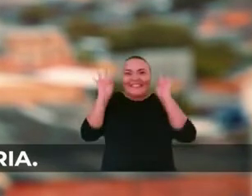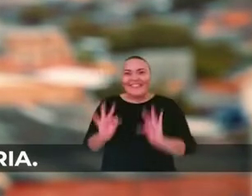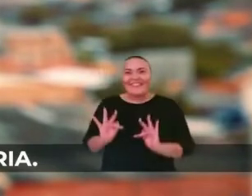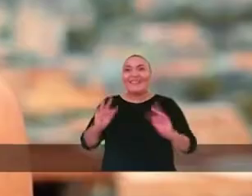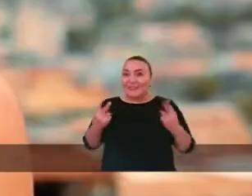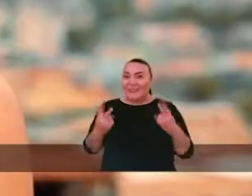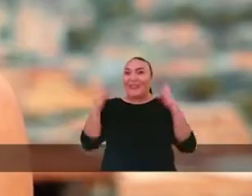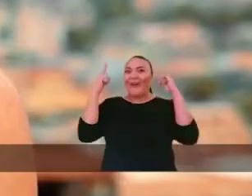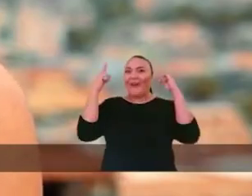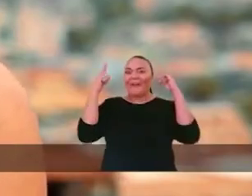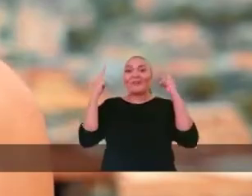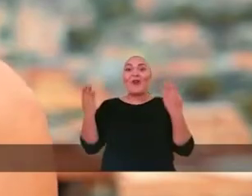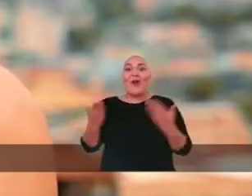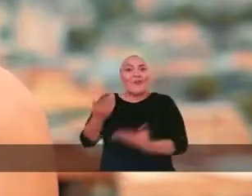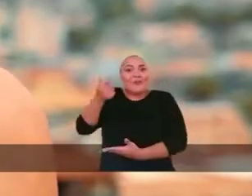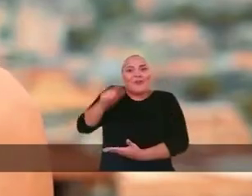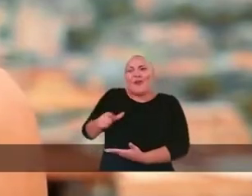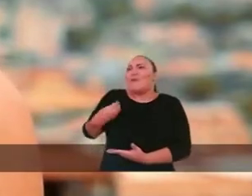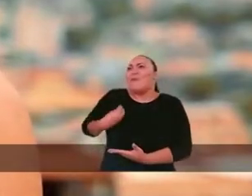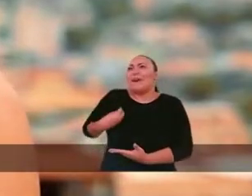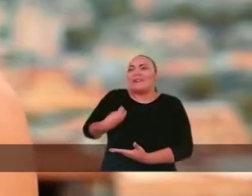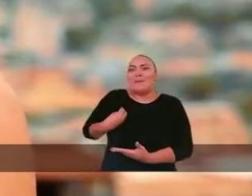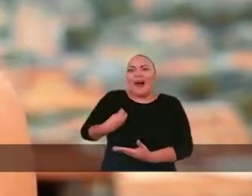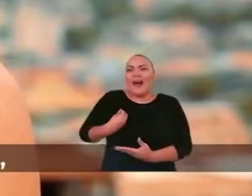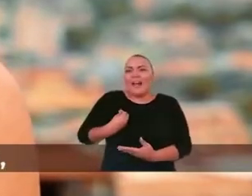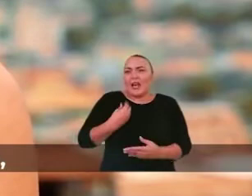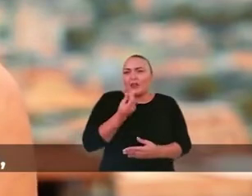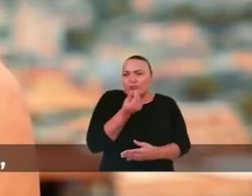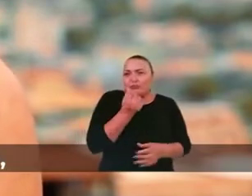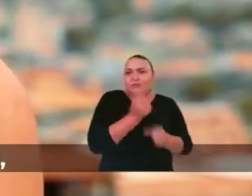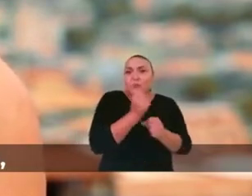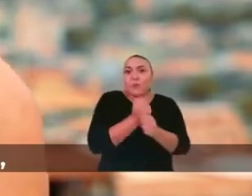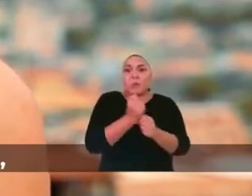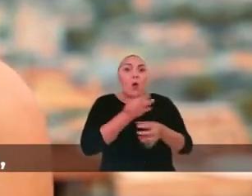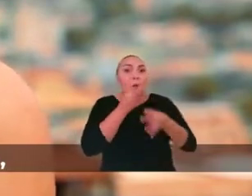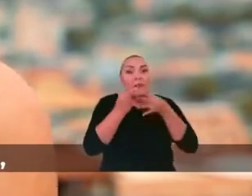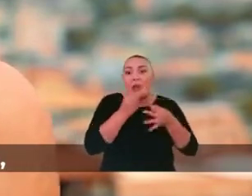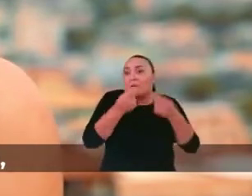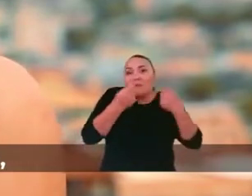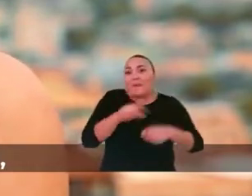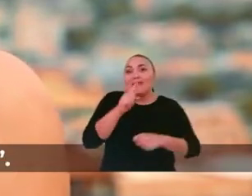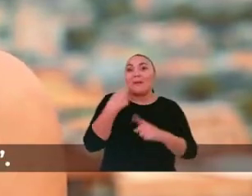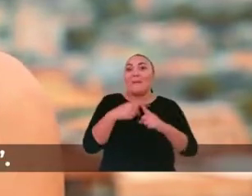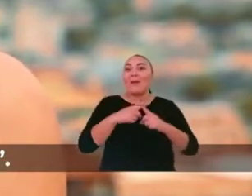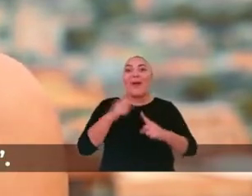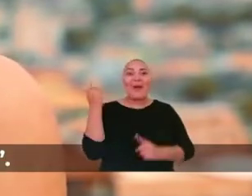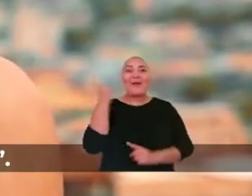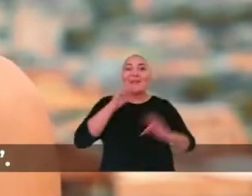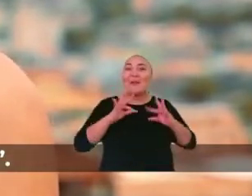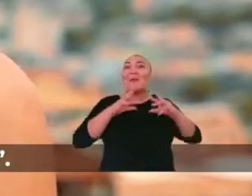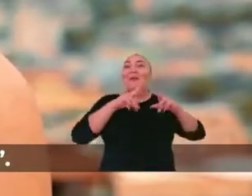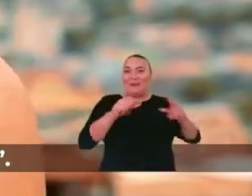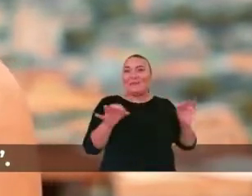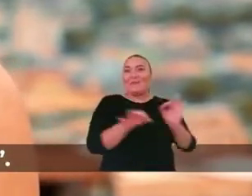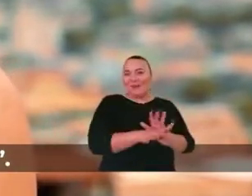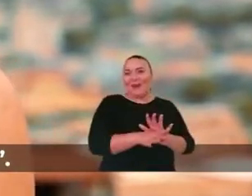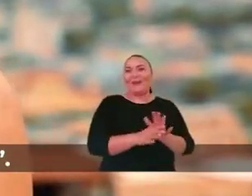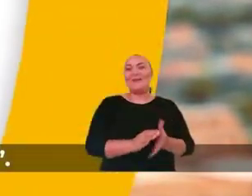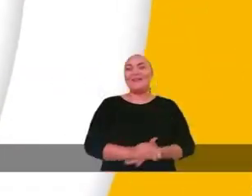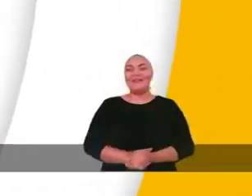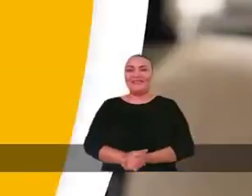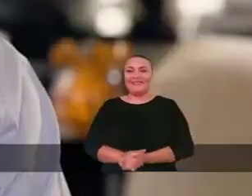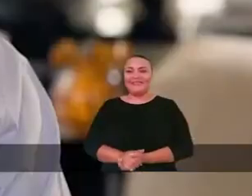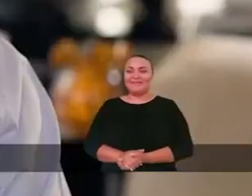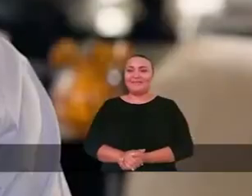vitória. A gente hoje ainda fala assim, não temos mais um motivo para entrar no orçamento participativo. Porque nossas obras estão concluídas.